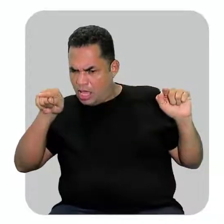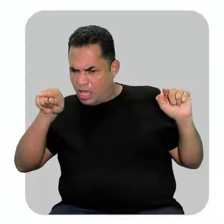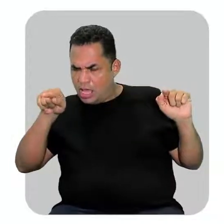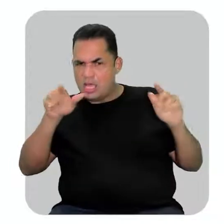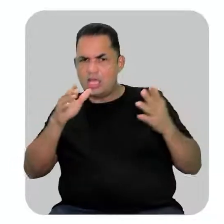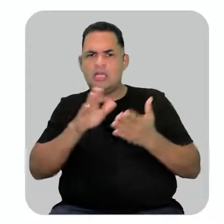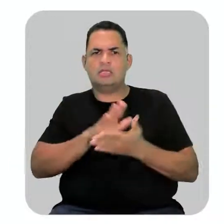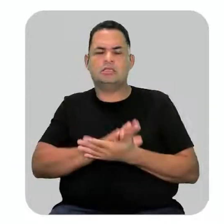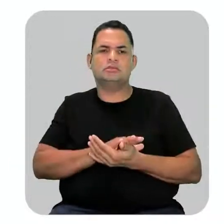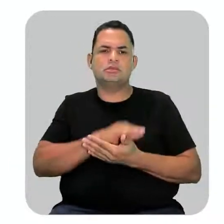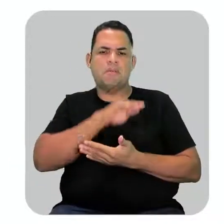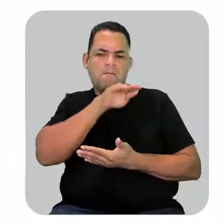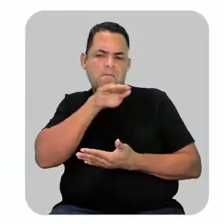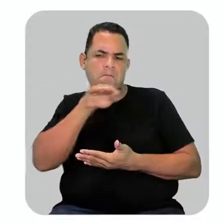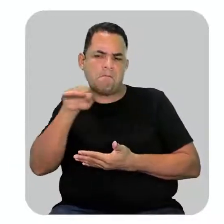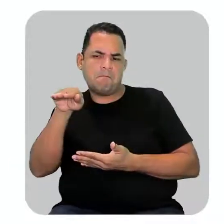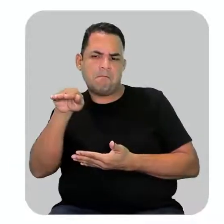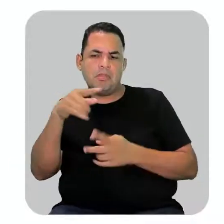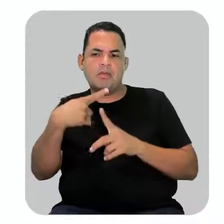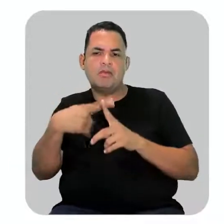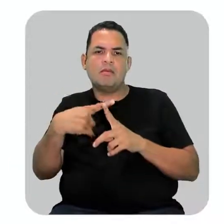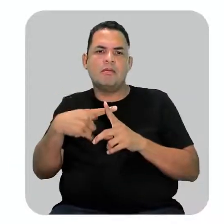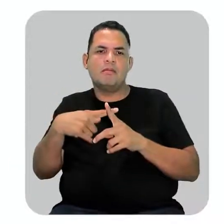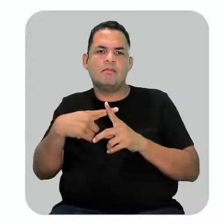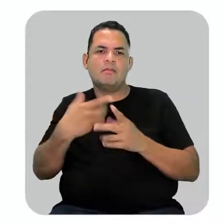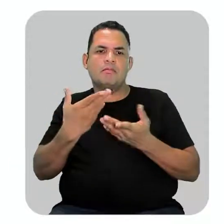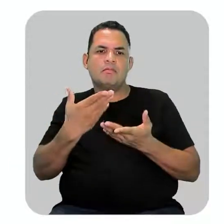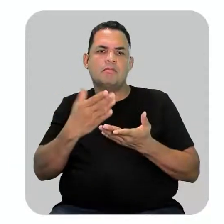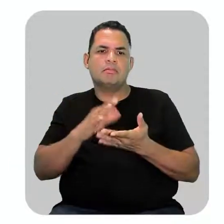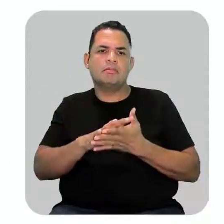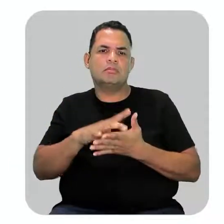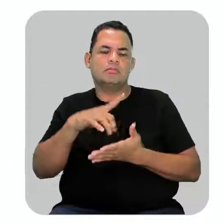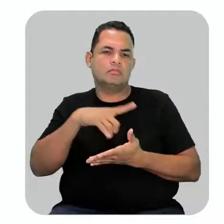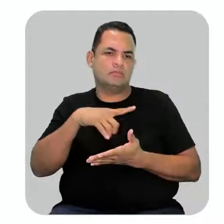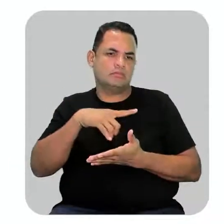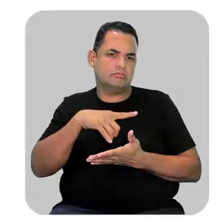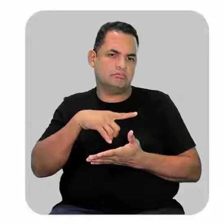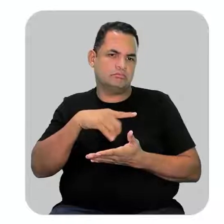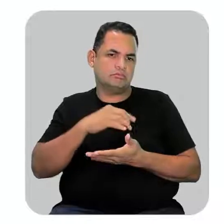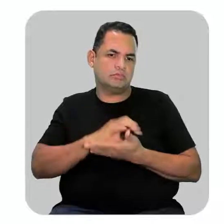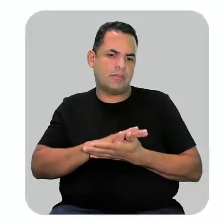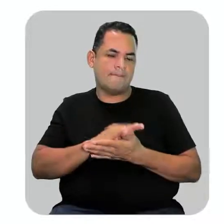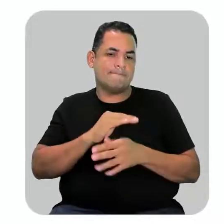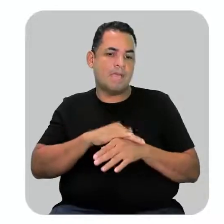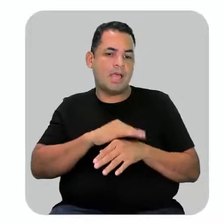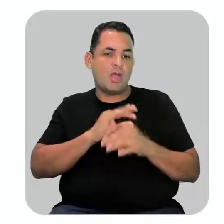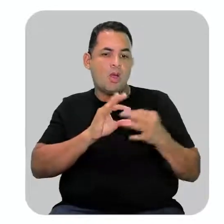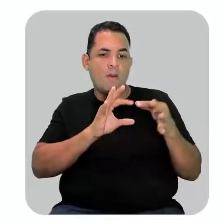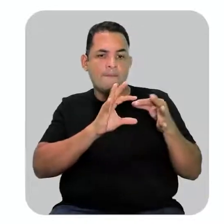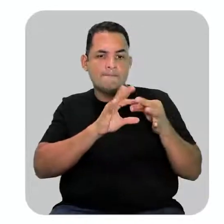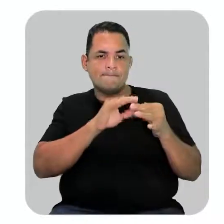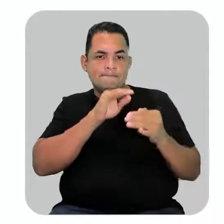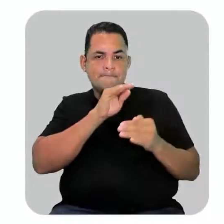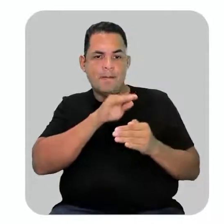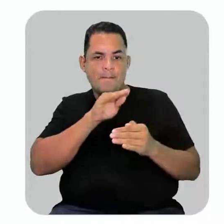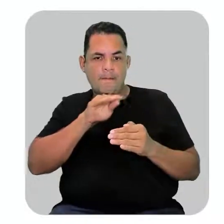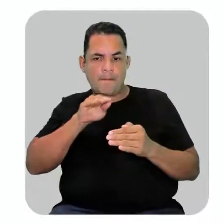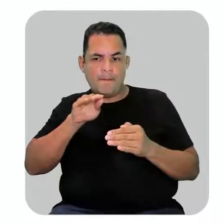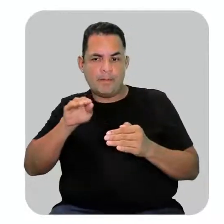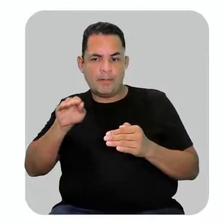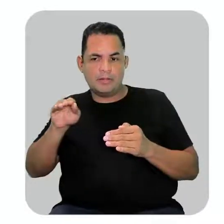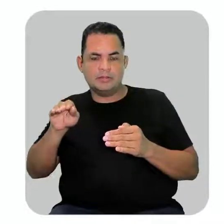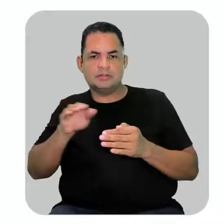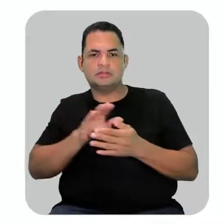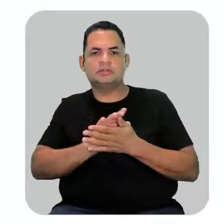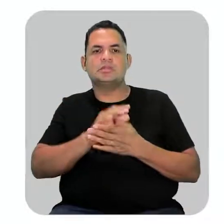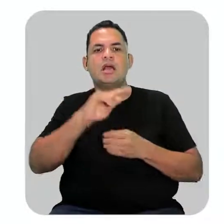a minha definição de cadeia principal é aquela que tiver a maior sequência de átomos de carbono e que ia apresentar